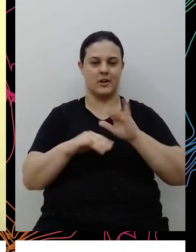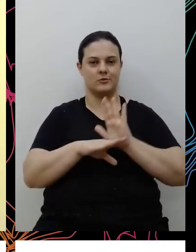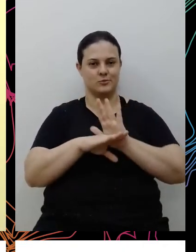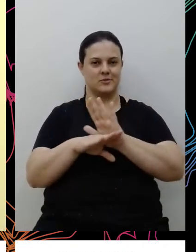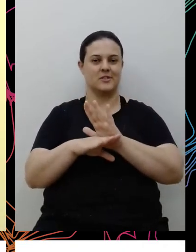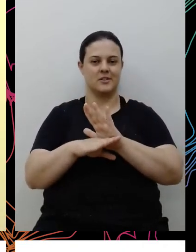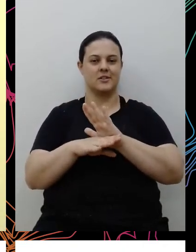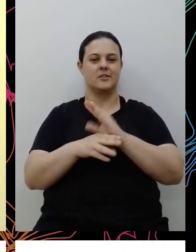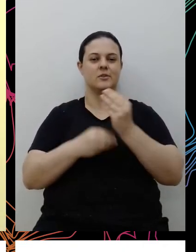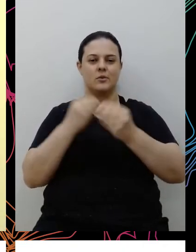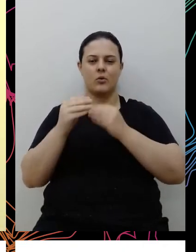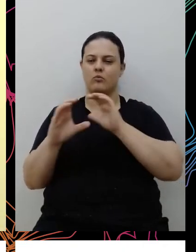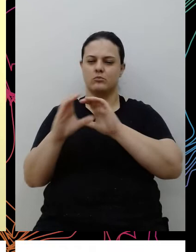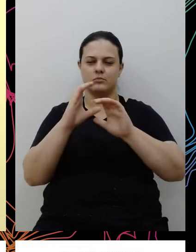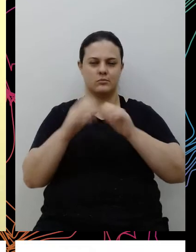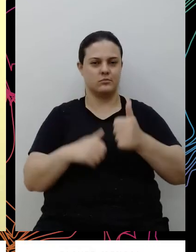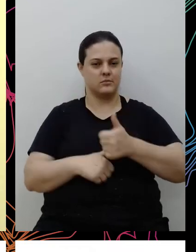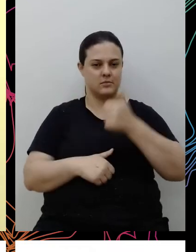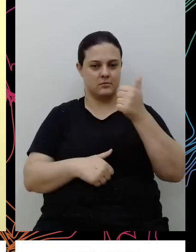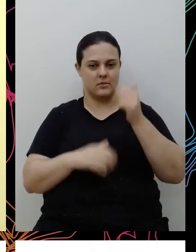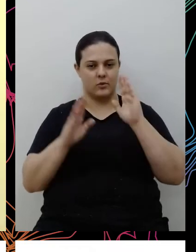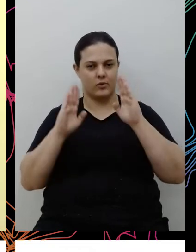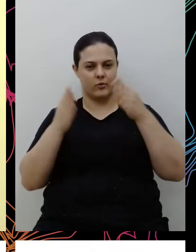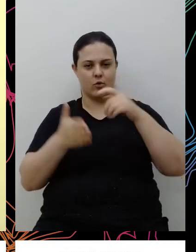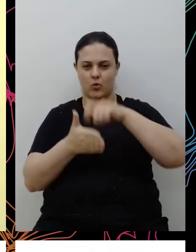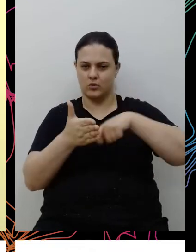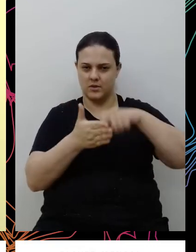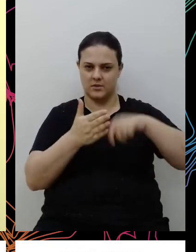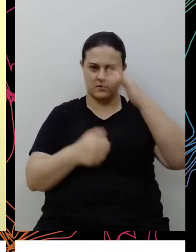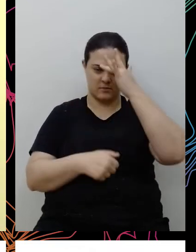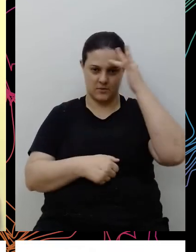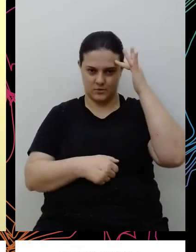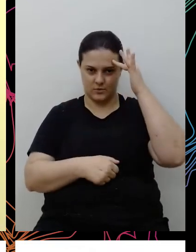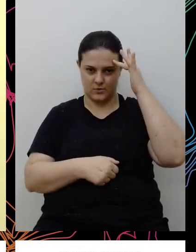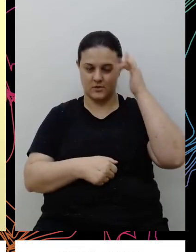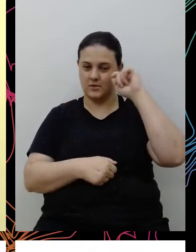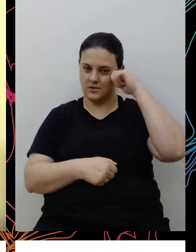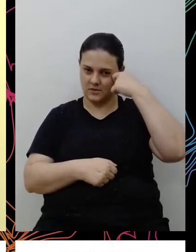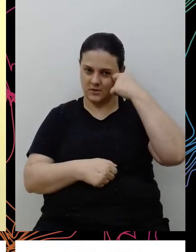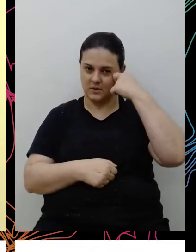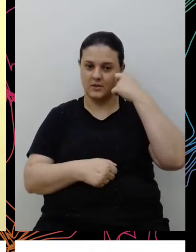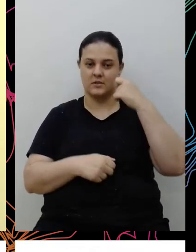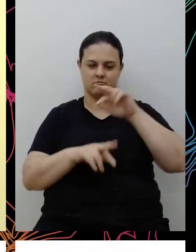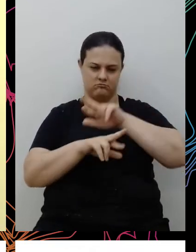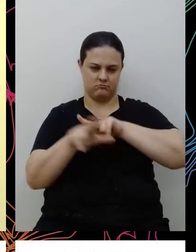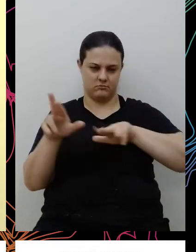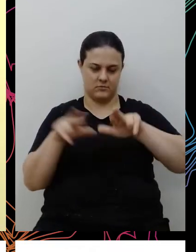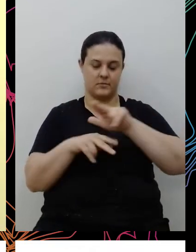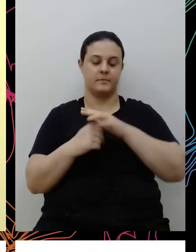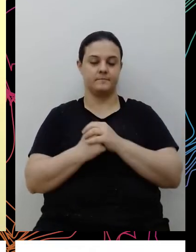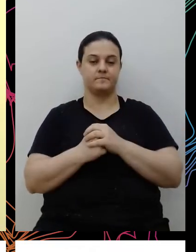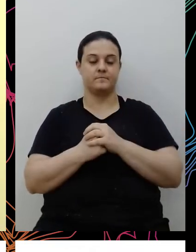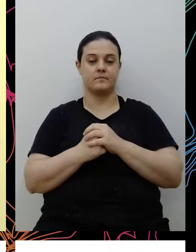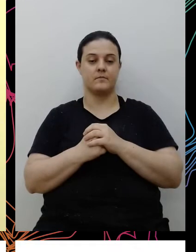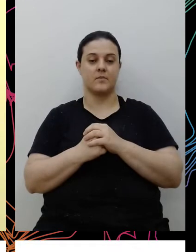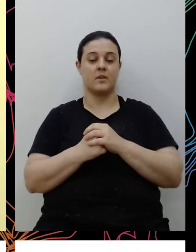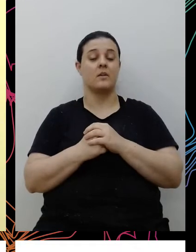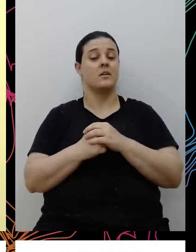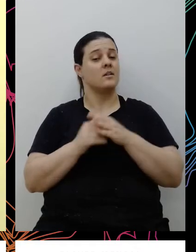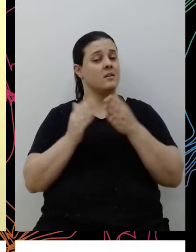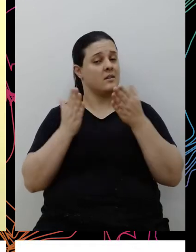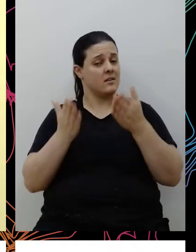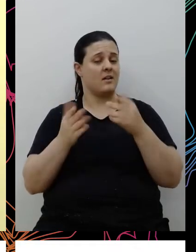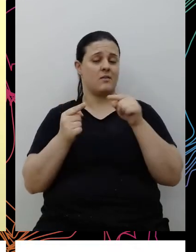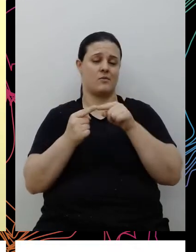sua forma de comunicar, focando na contratação de pessoas, negras e diversas, outras diversidades, né, e o caminho é por aí,